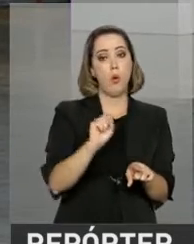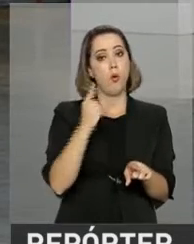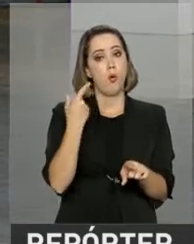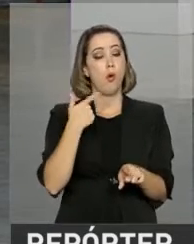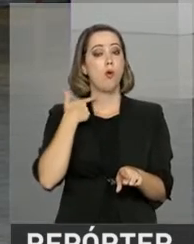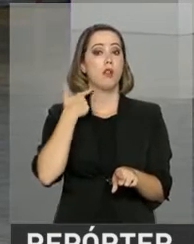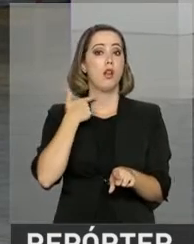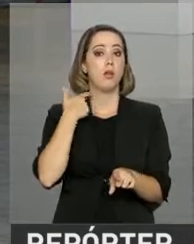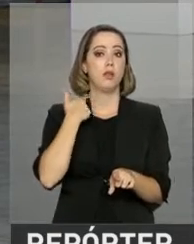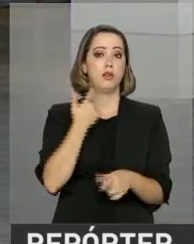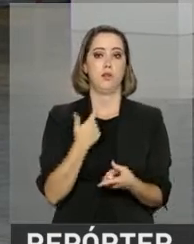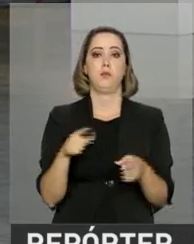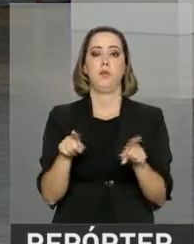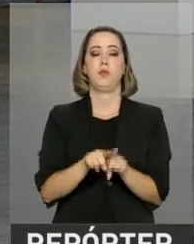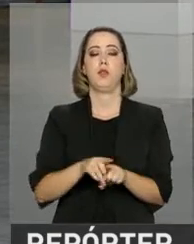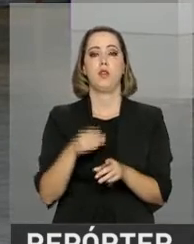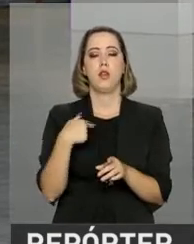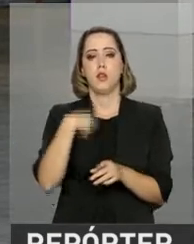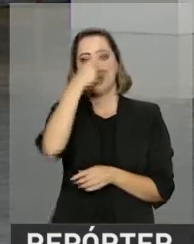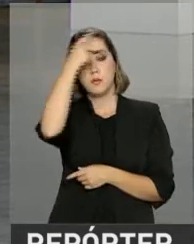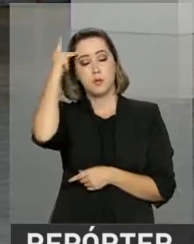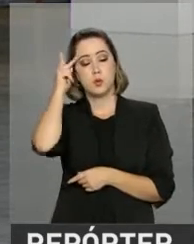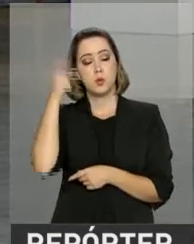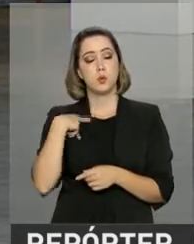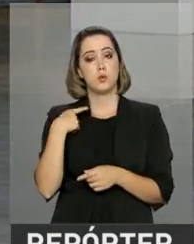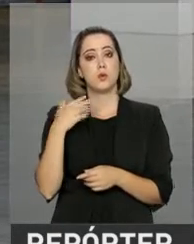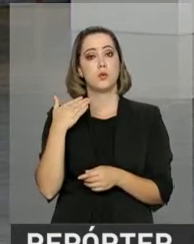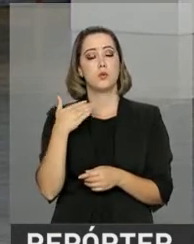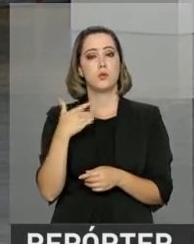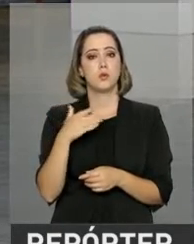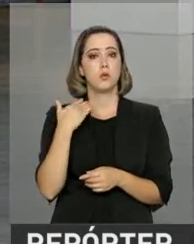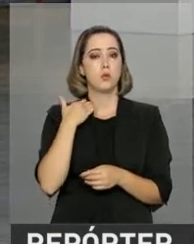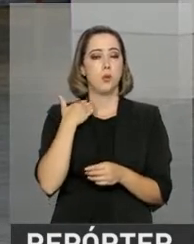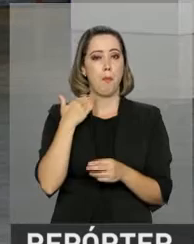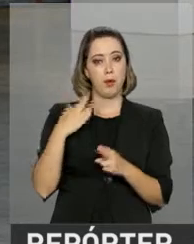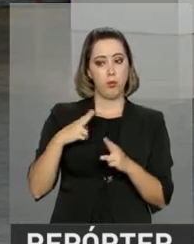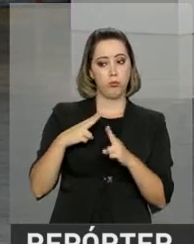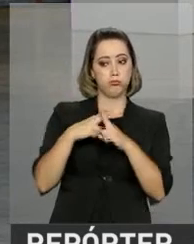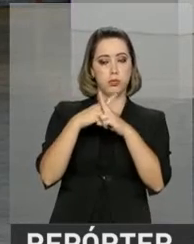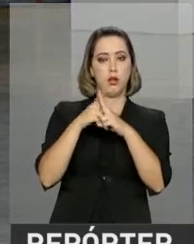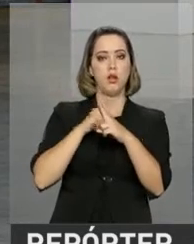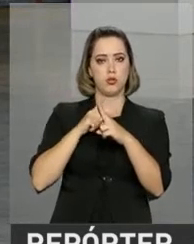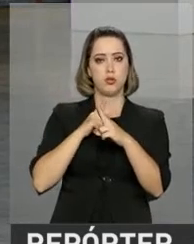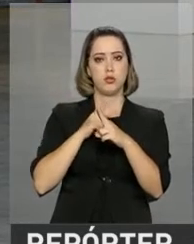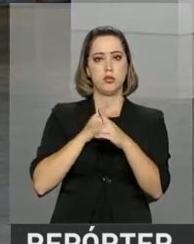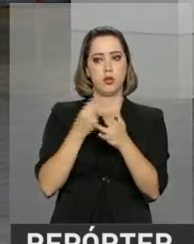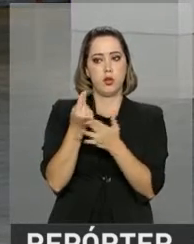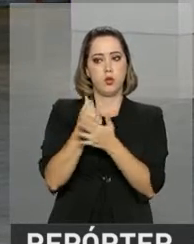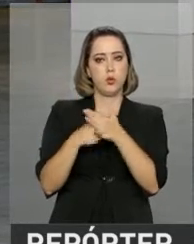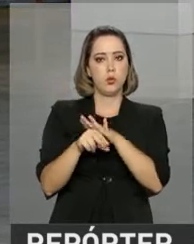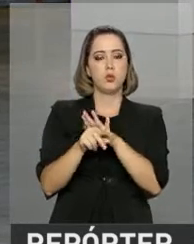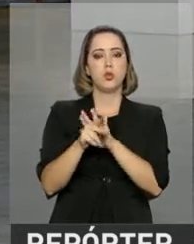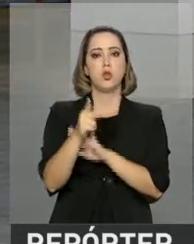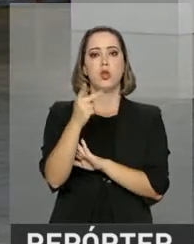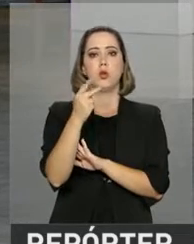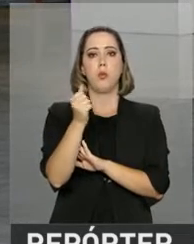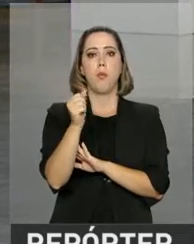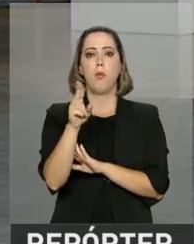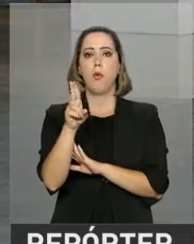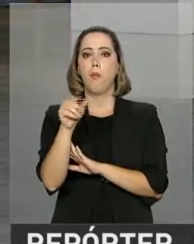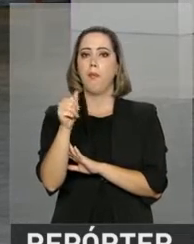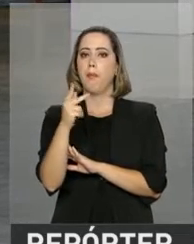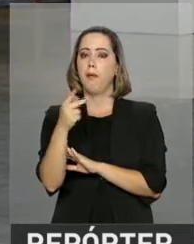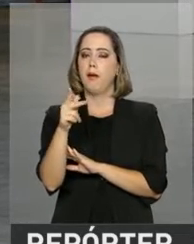lotéricas. Os clientes da Caixa que tenham conta poupança vão receber o dinheiro automaticamente no